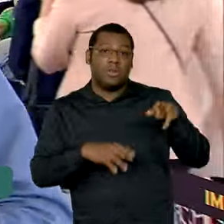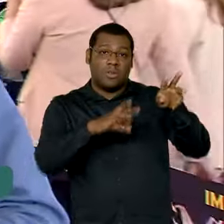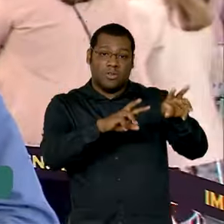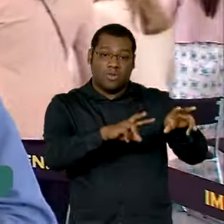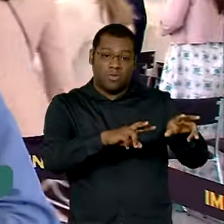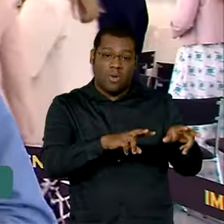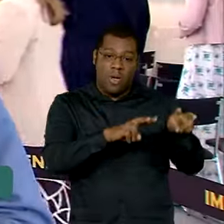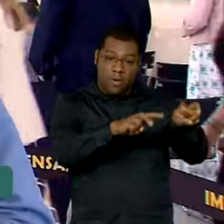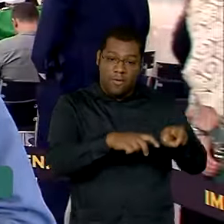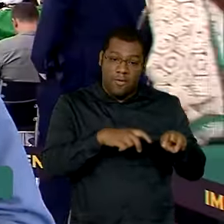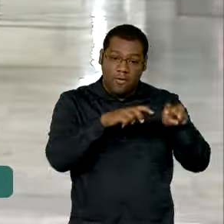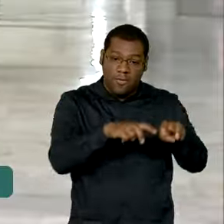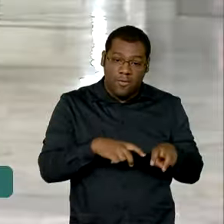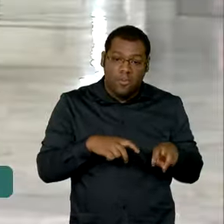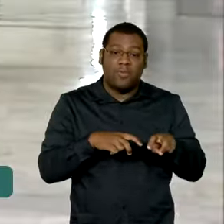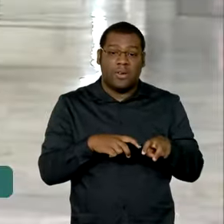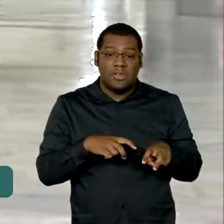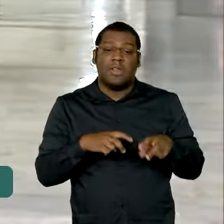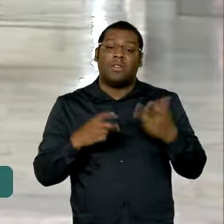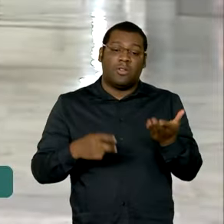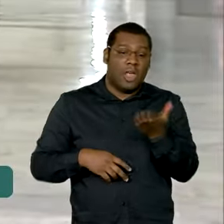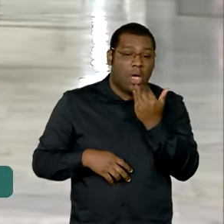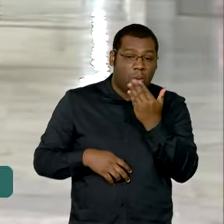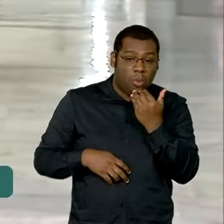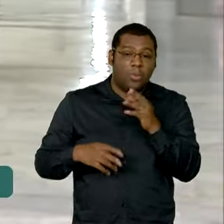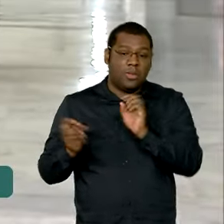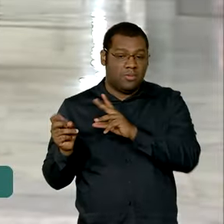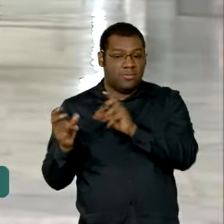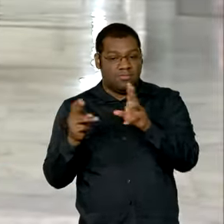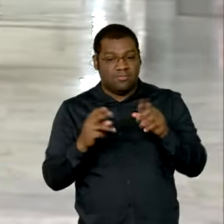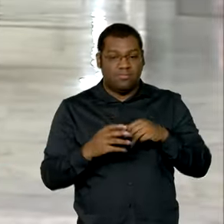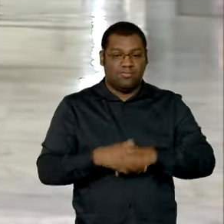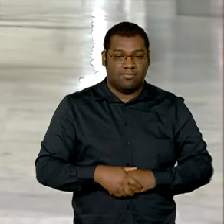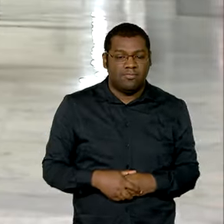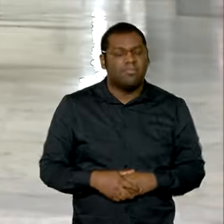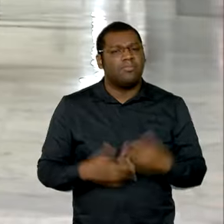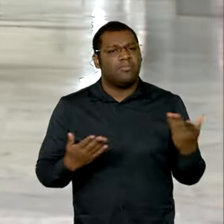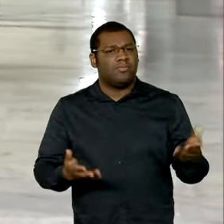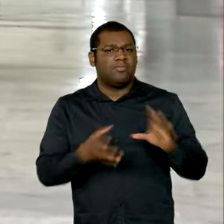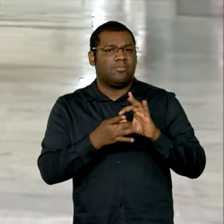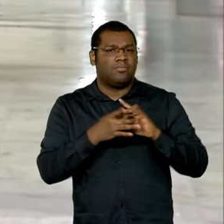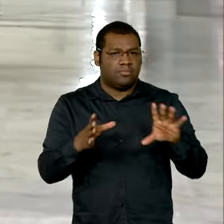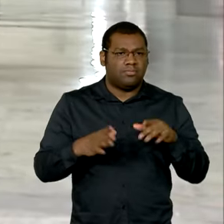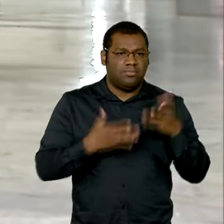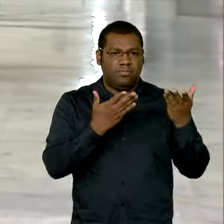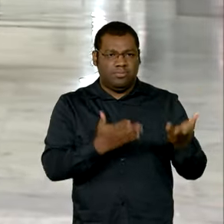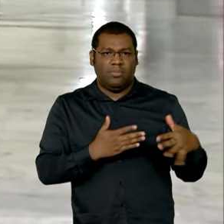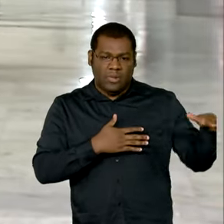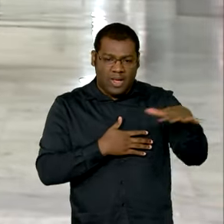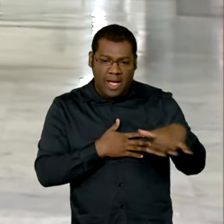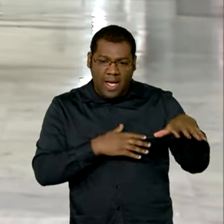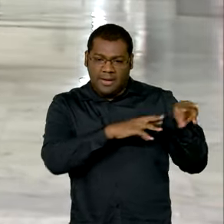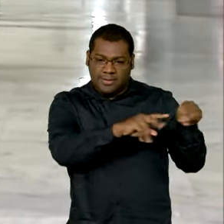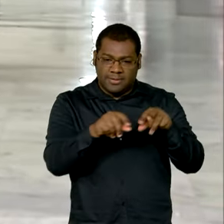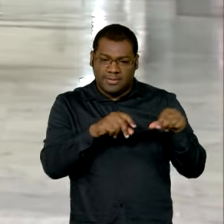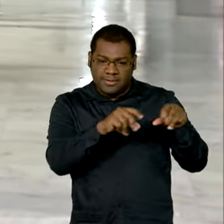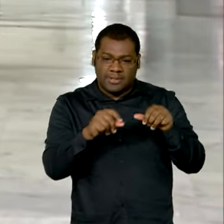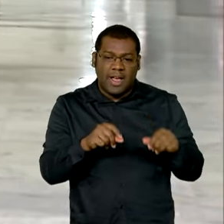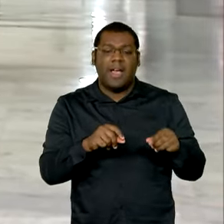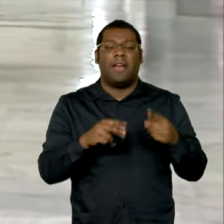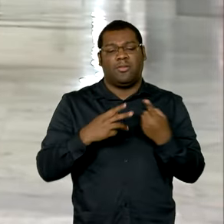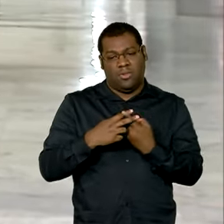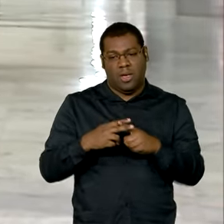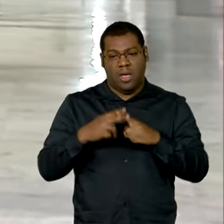esse país nosso está precisando. O Terra da Gente define quais são as terras disponíveis para reforma agrária no país. Isso é